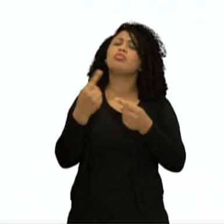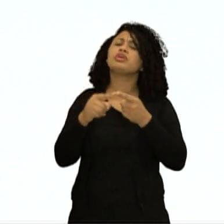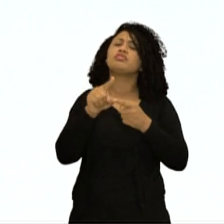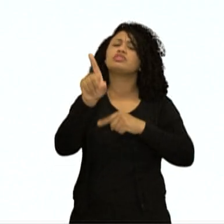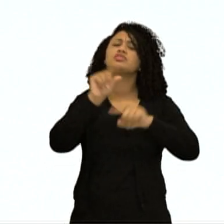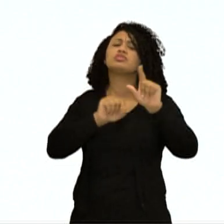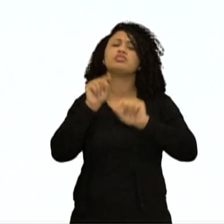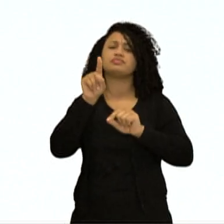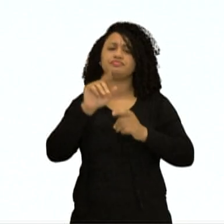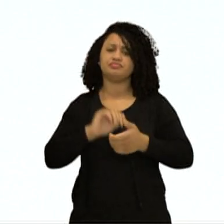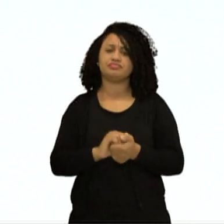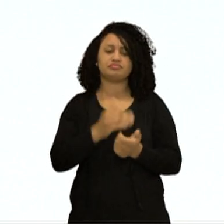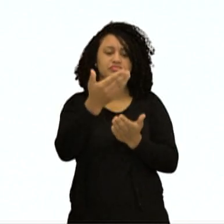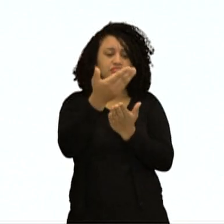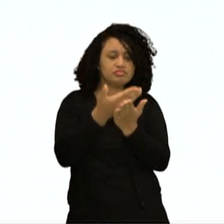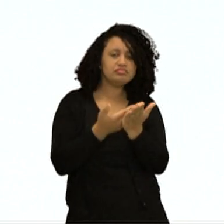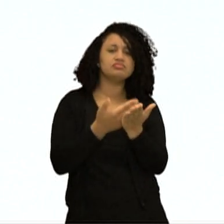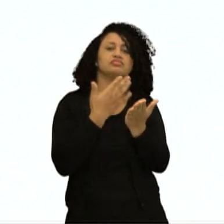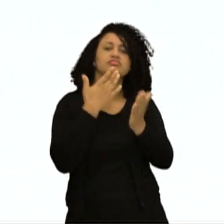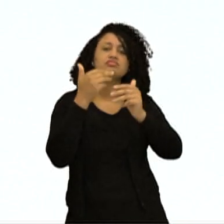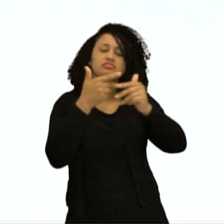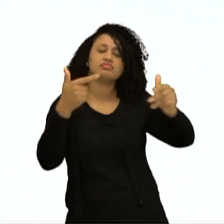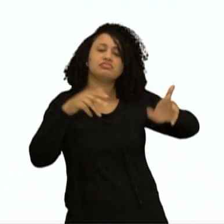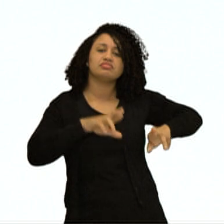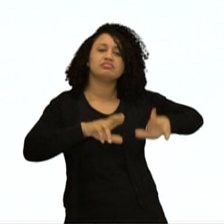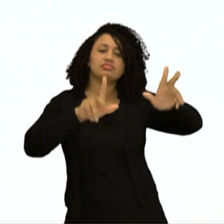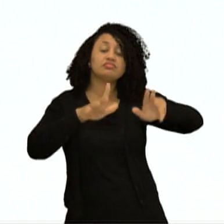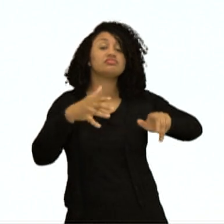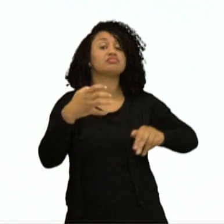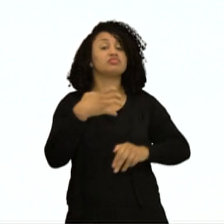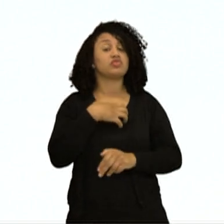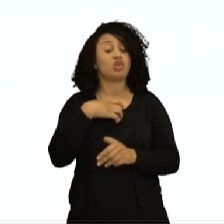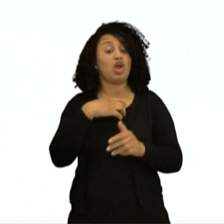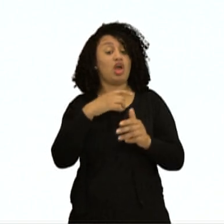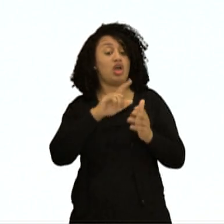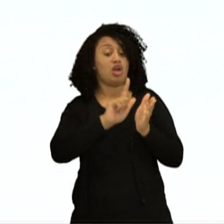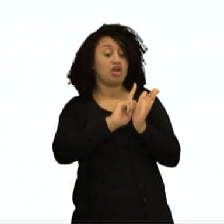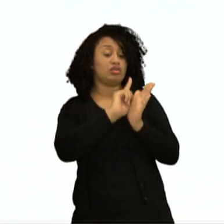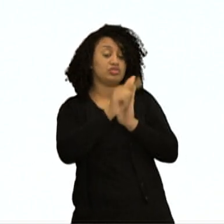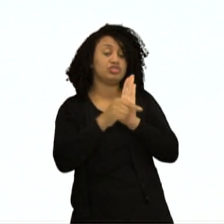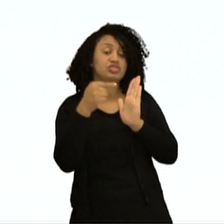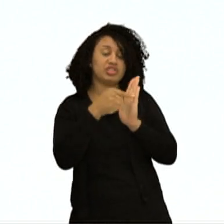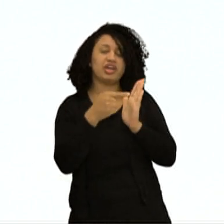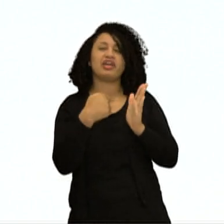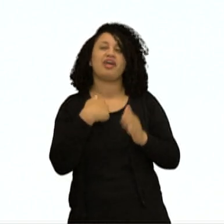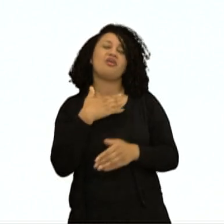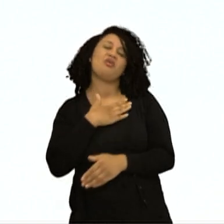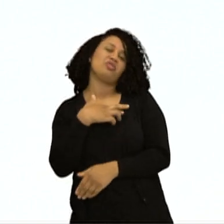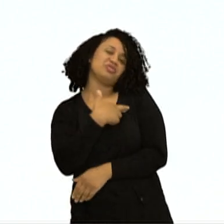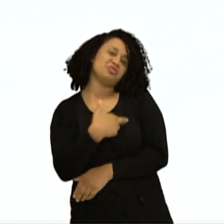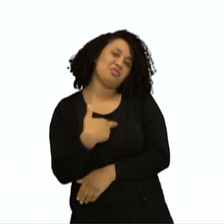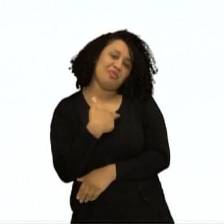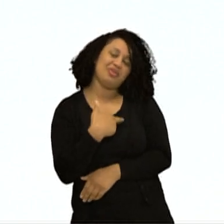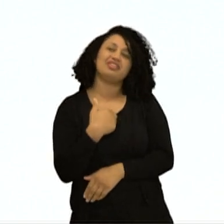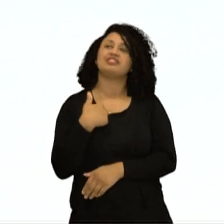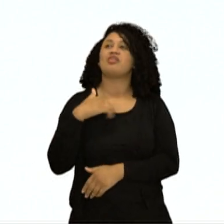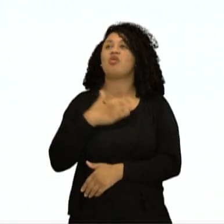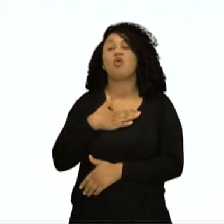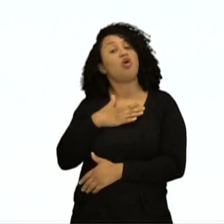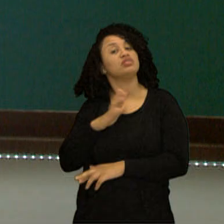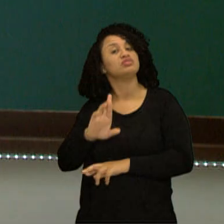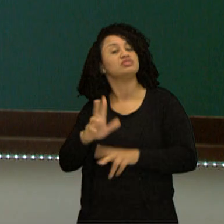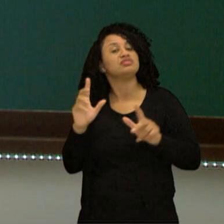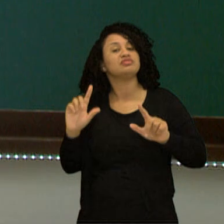a capa? Uma capa colorida? Uma capa diferente? É o gênero? Ah, eu gosto de livro de romance, de aventura?